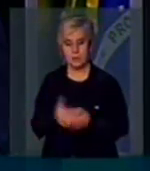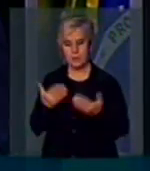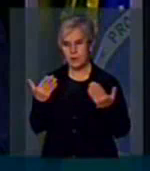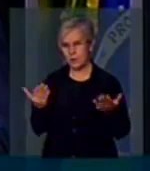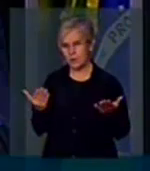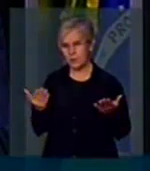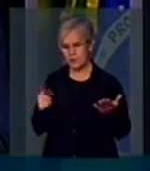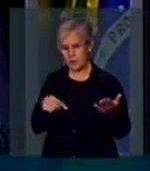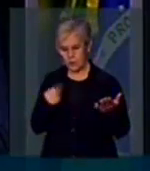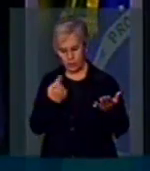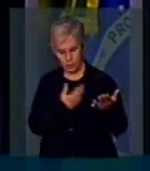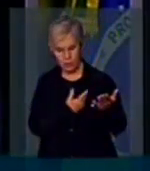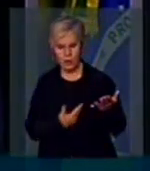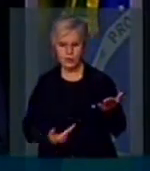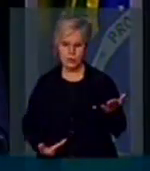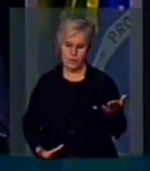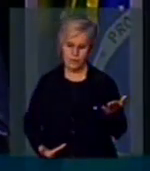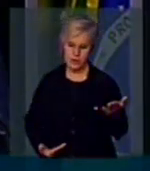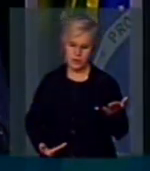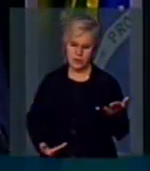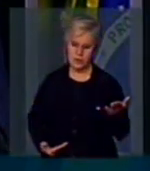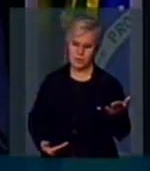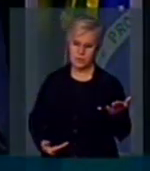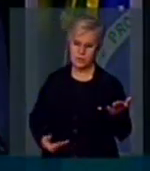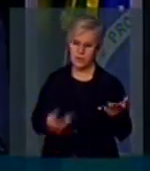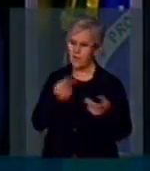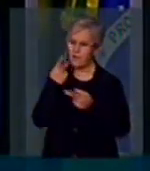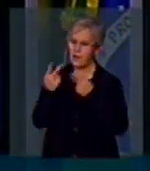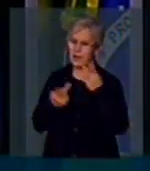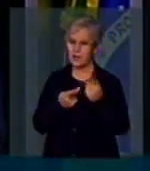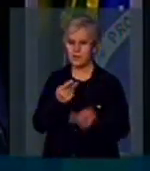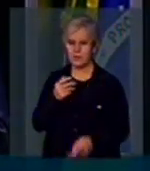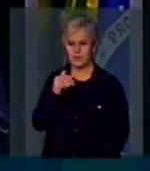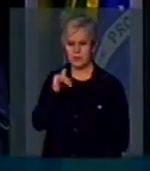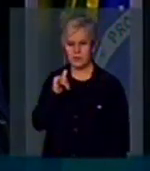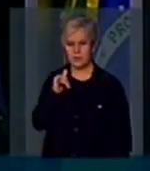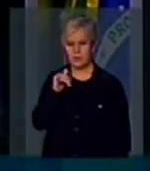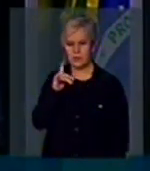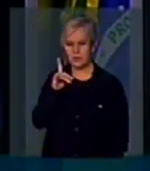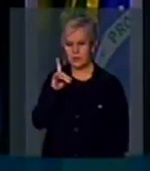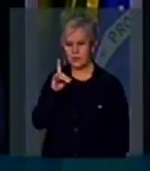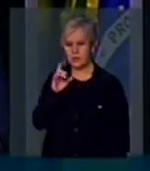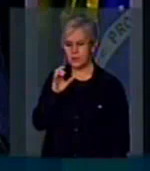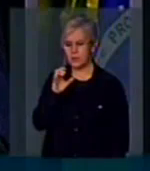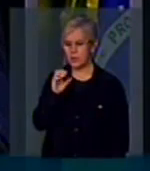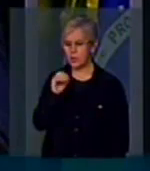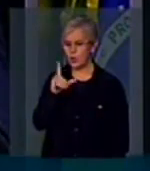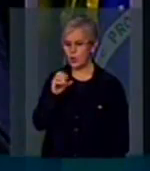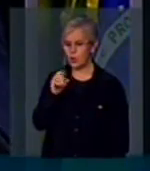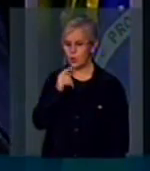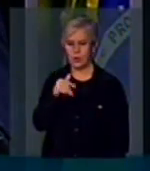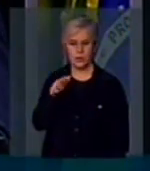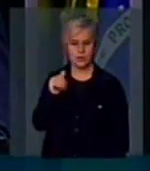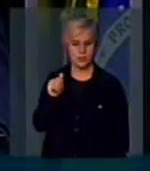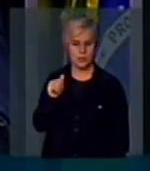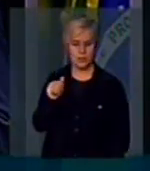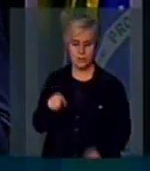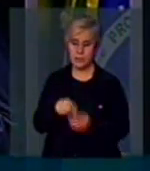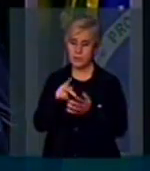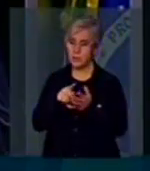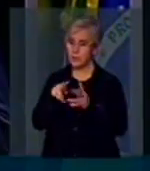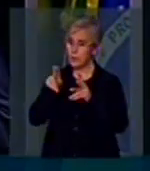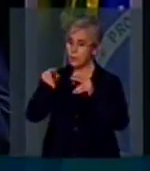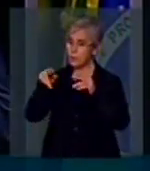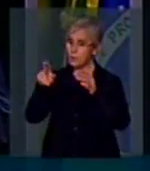nosso governo tem um viés ideológico voltado para países que nunca admitiram liberdade em seu solo. A